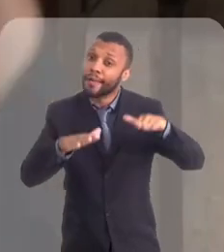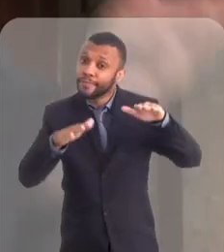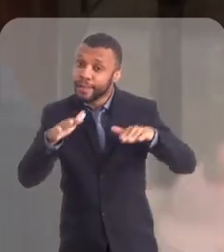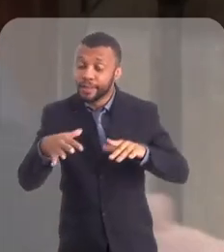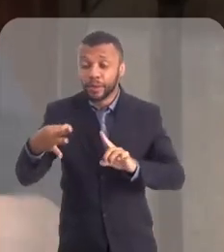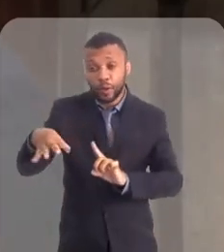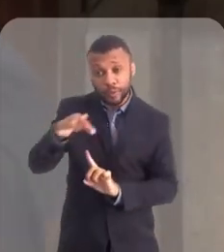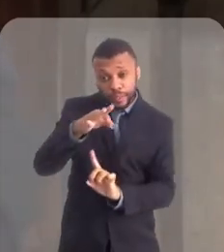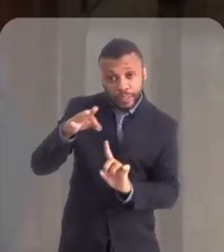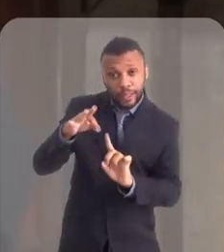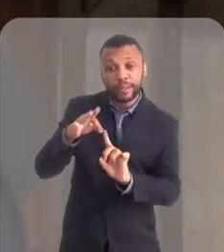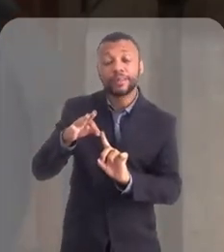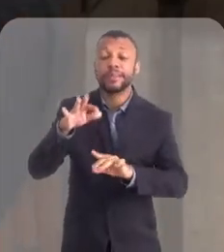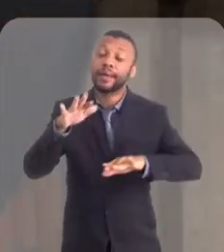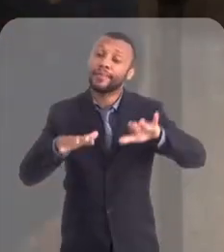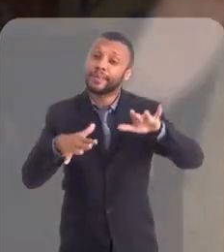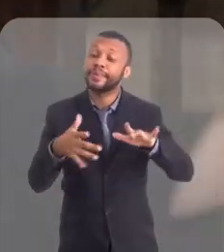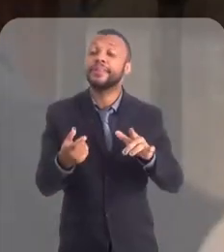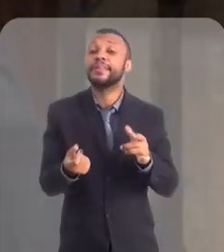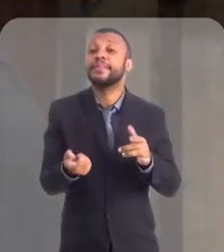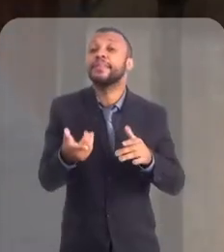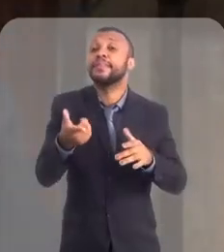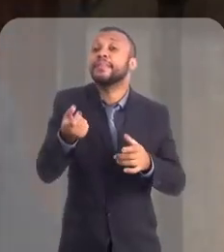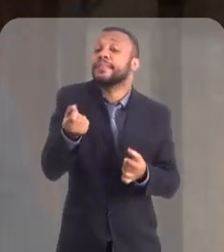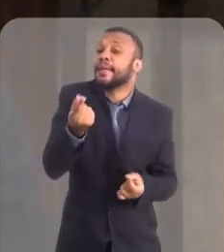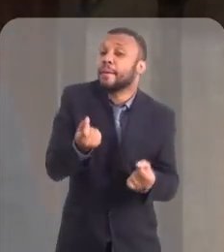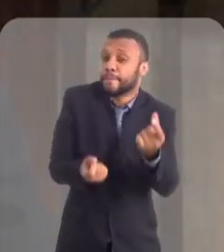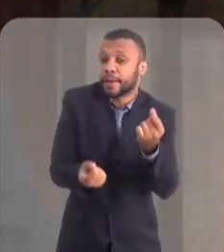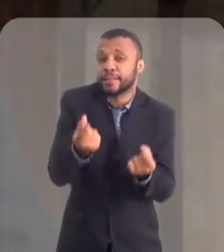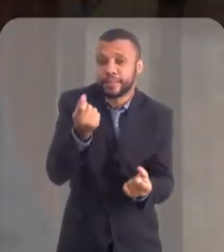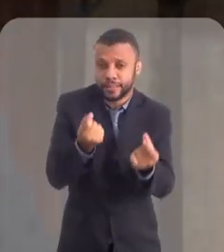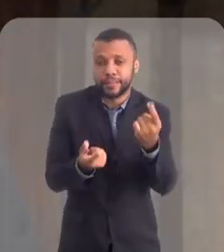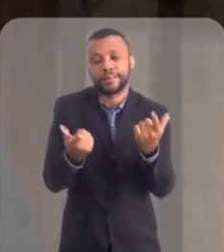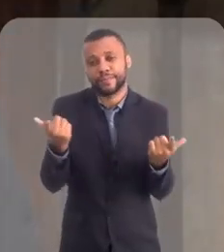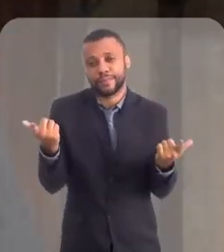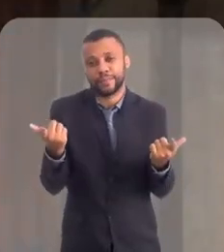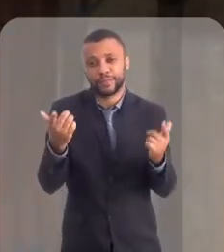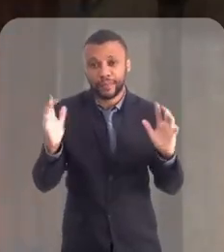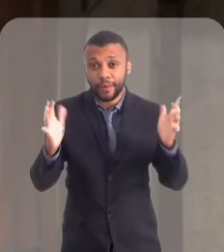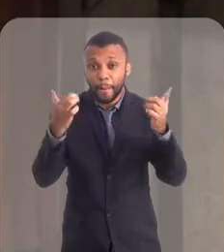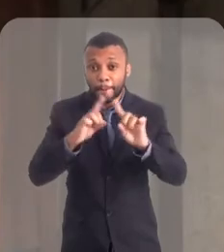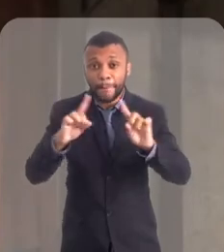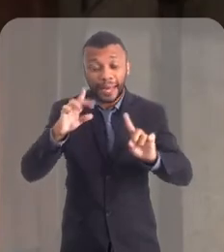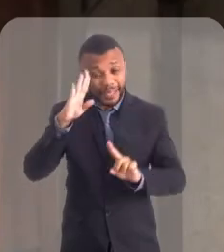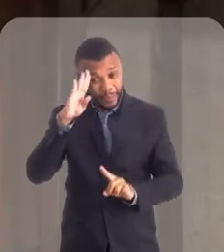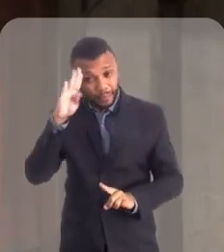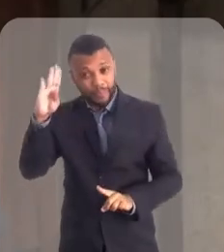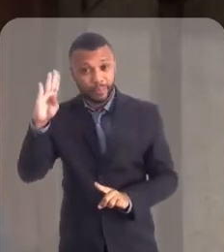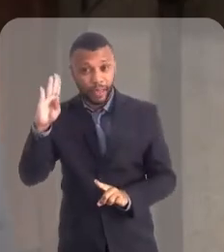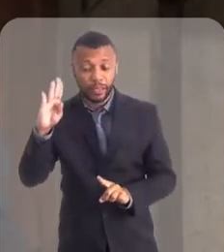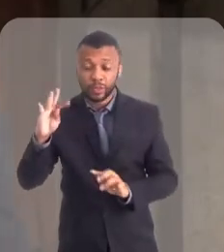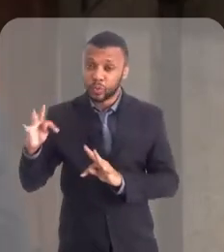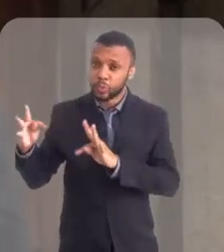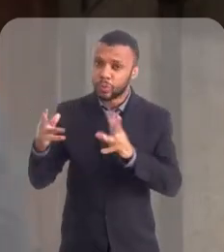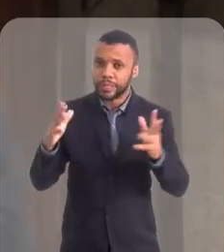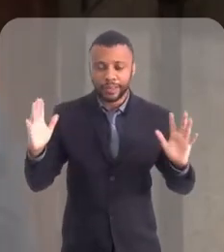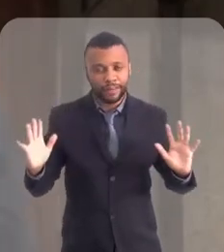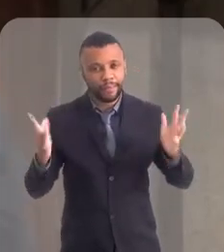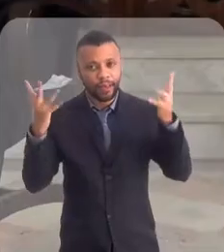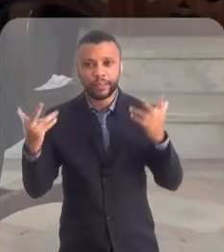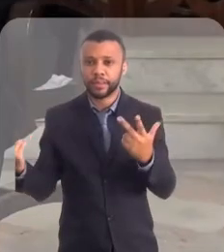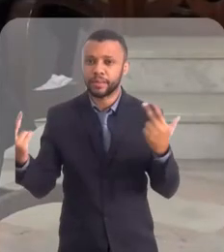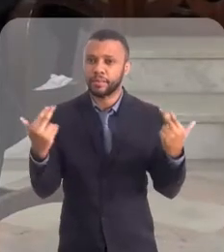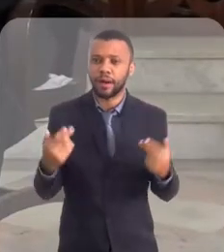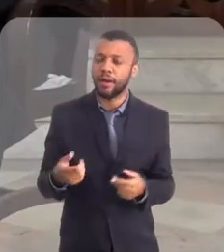um pouco de data. Um santo é como uma data num calendário, em outro, em outro calendário. Mas as grandes festas, quase todas elas